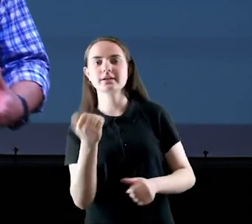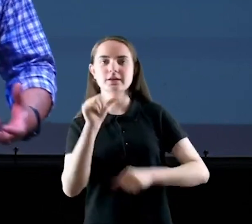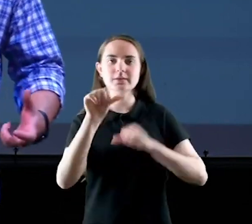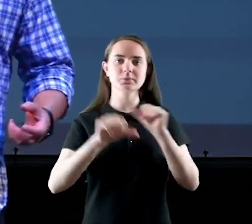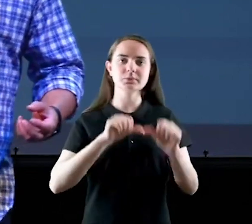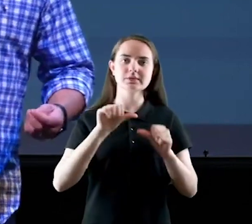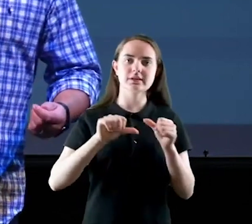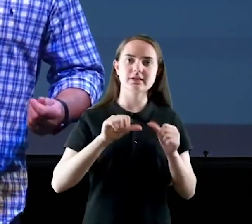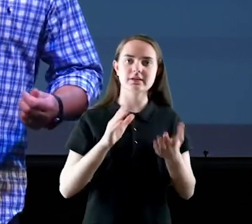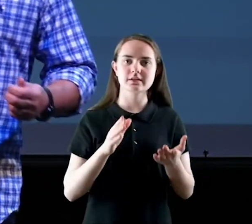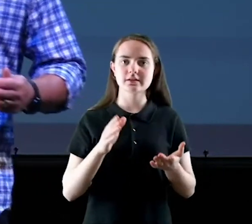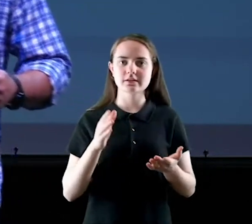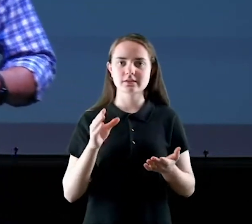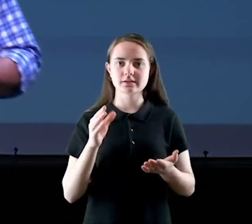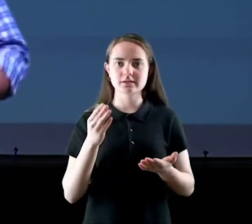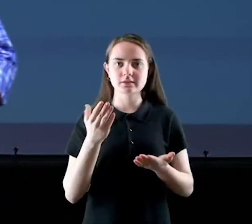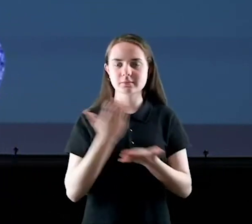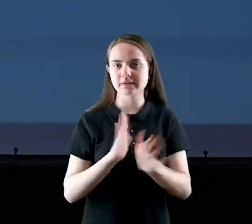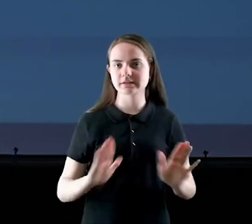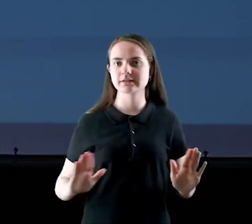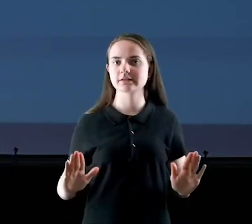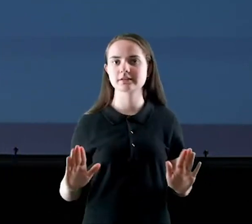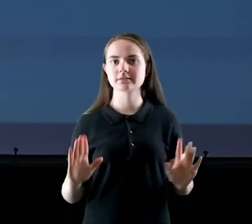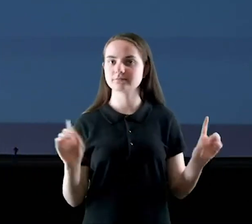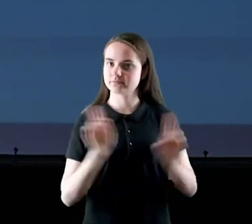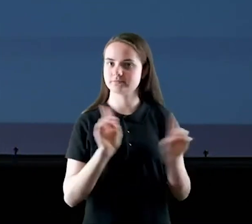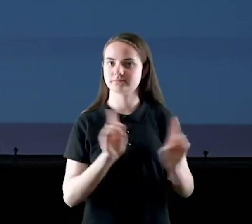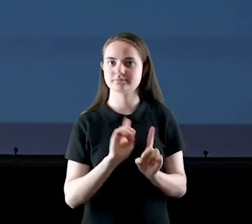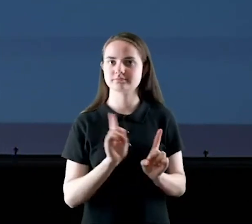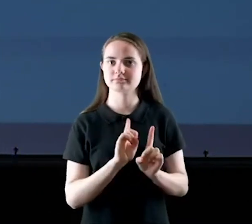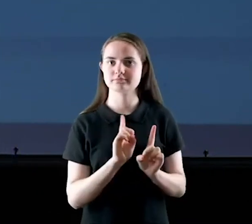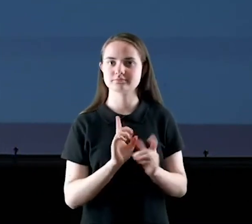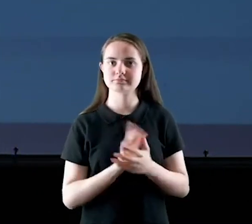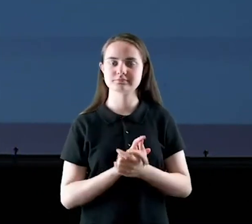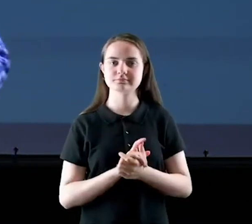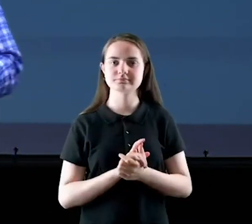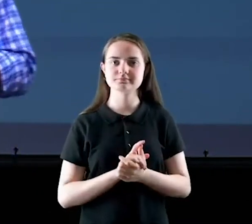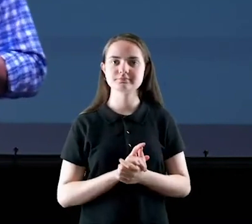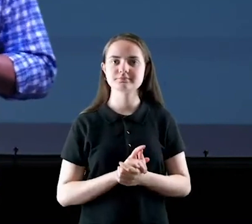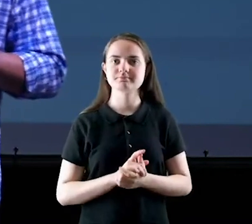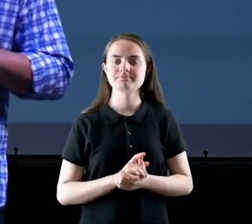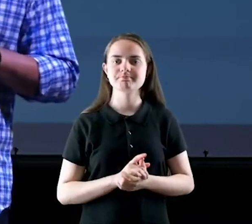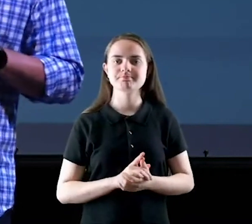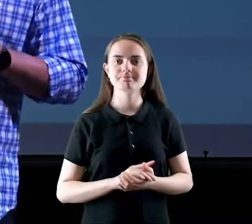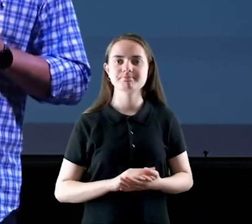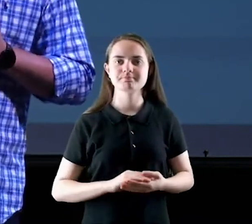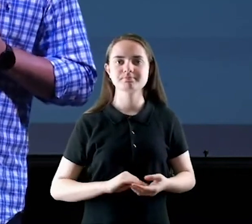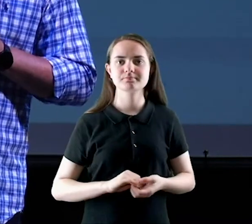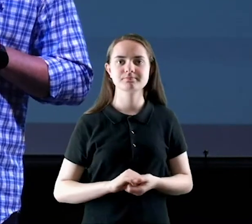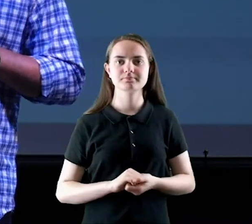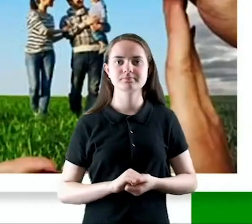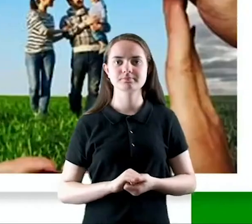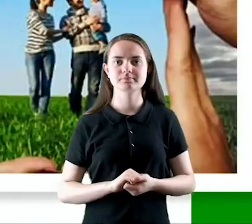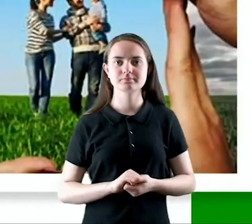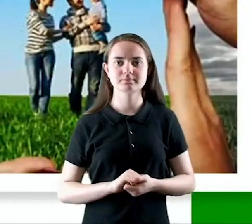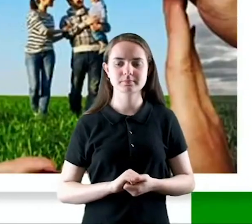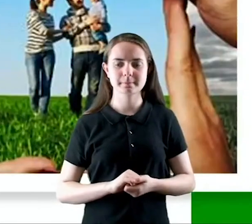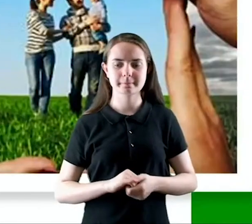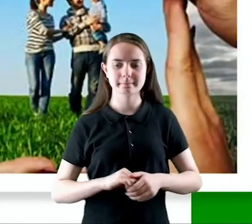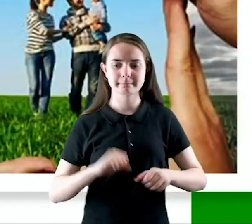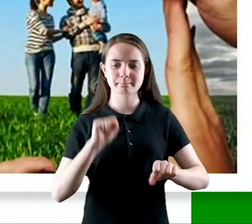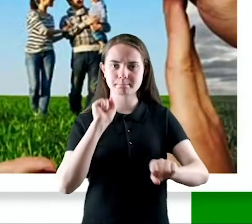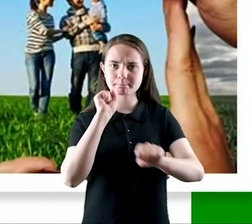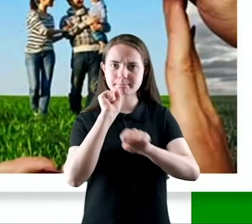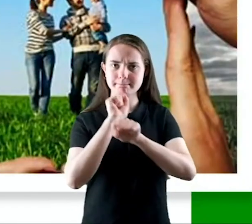pode ser desativada, macular-se ou perder o seu valor, herança guardada nos céus